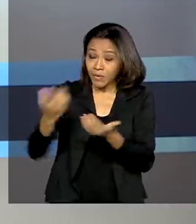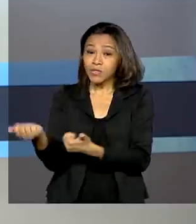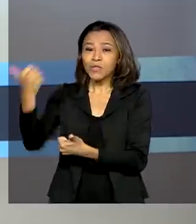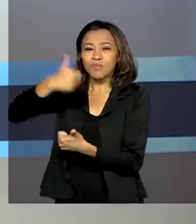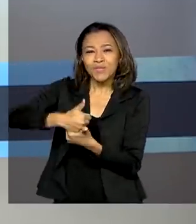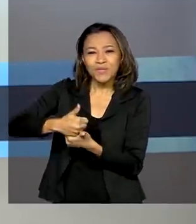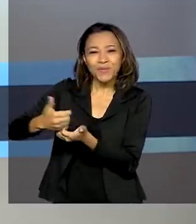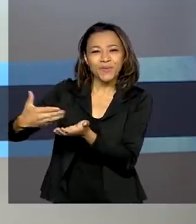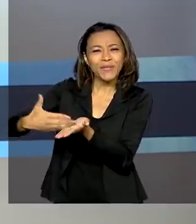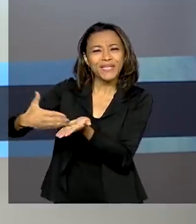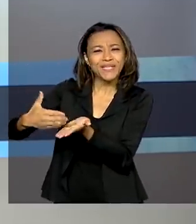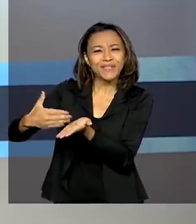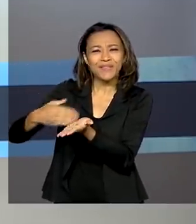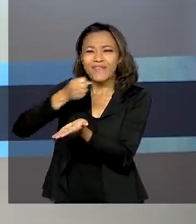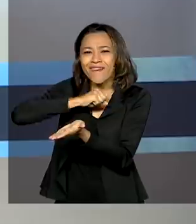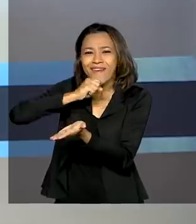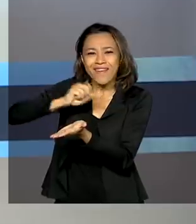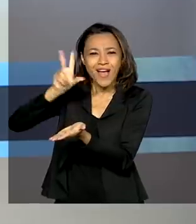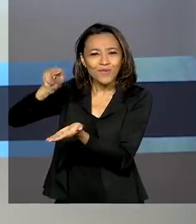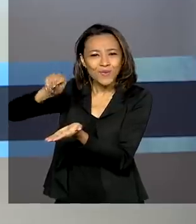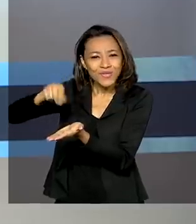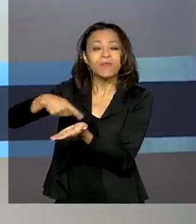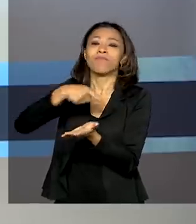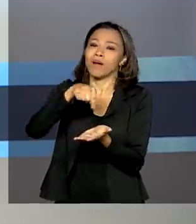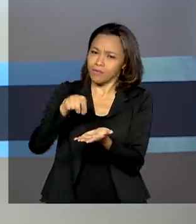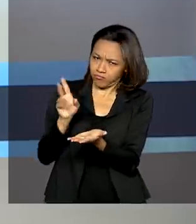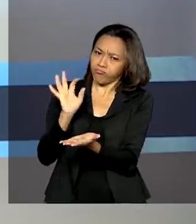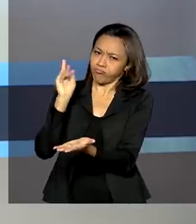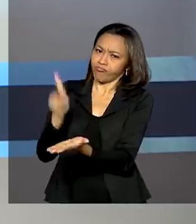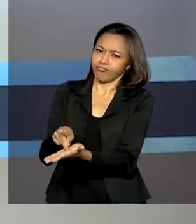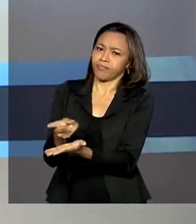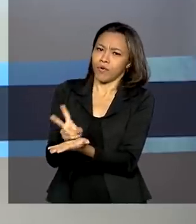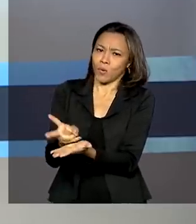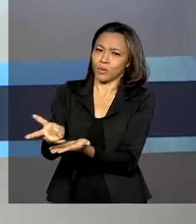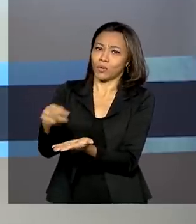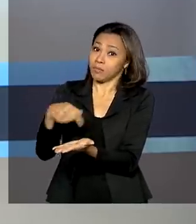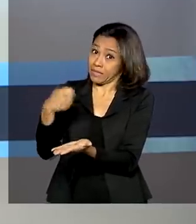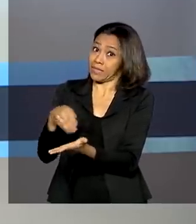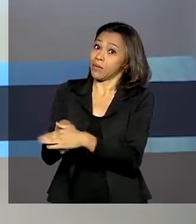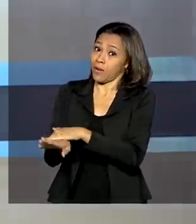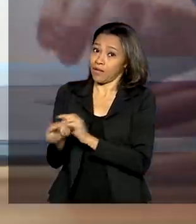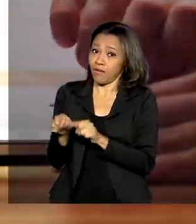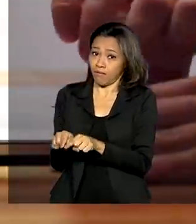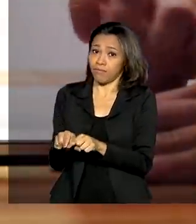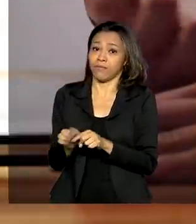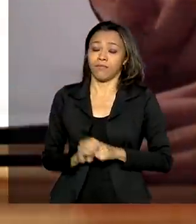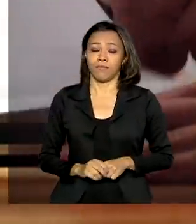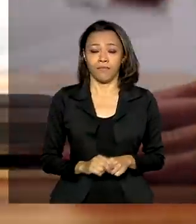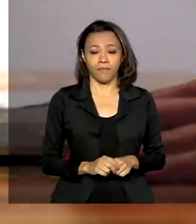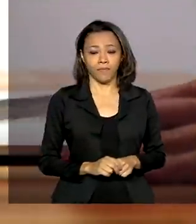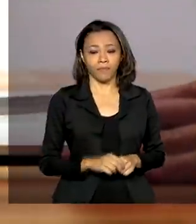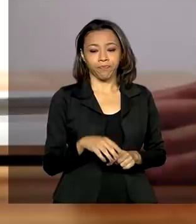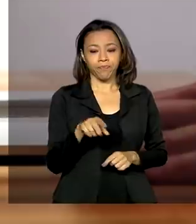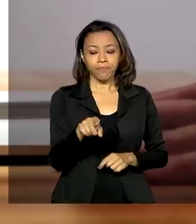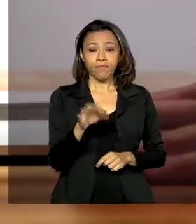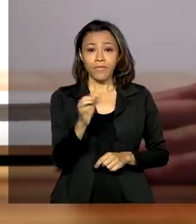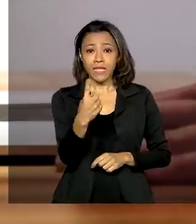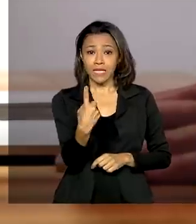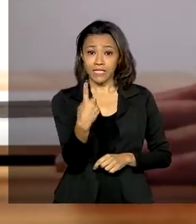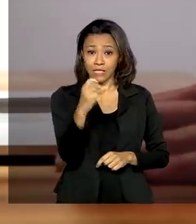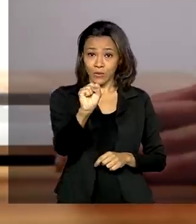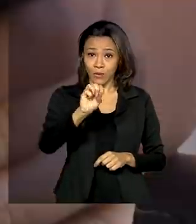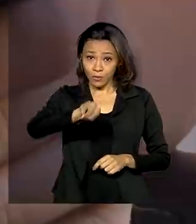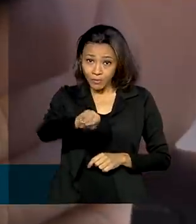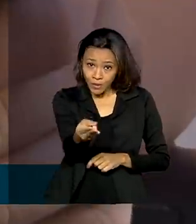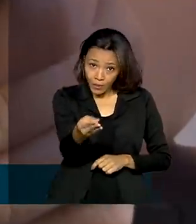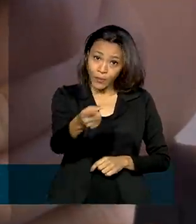azulzinha impressa, mas ela continua valento e deve ser guardada. 18 milhões de